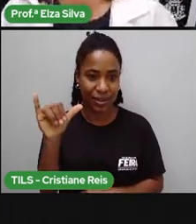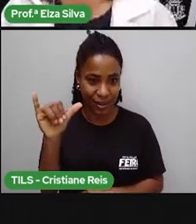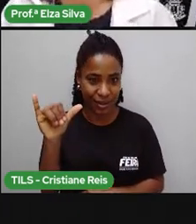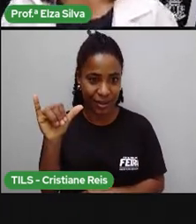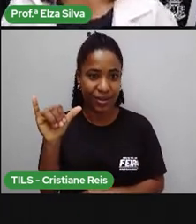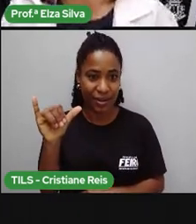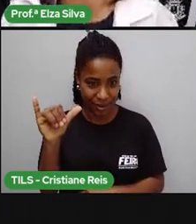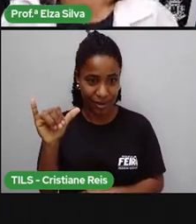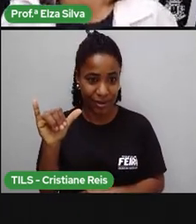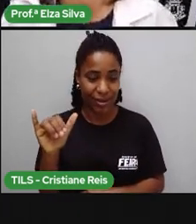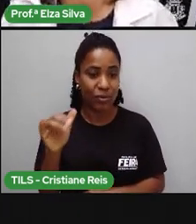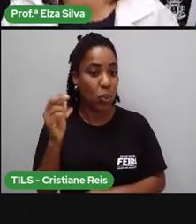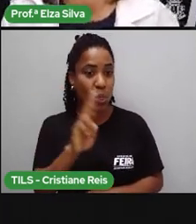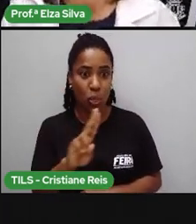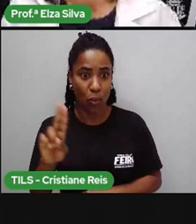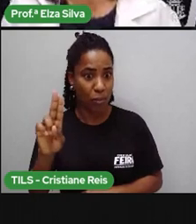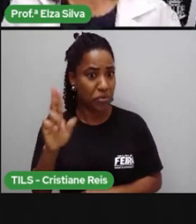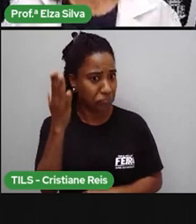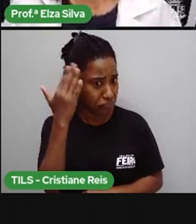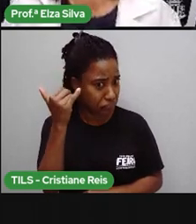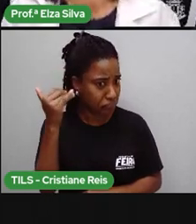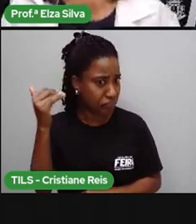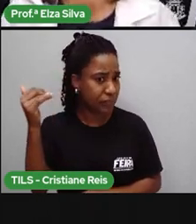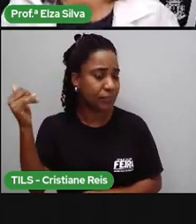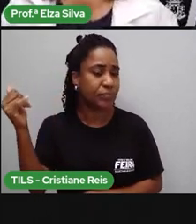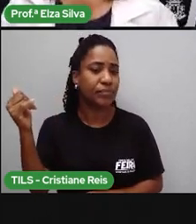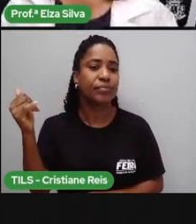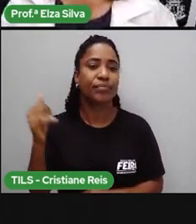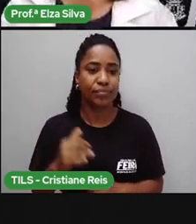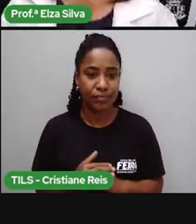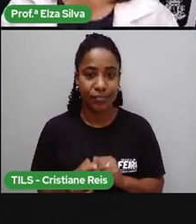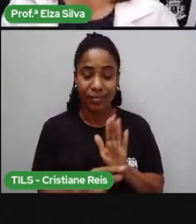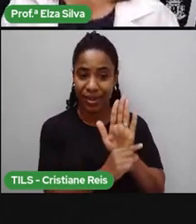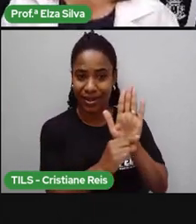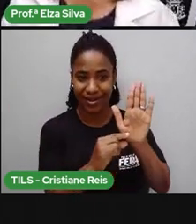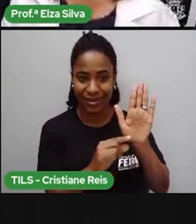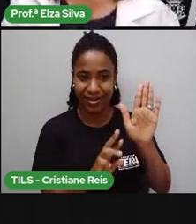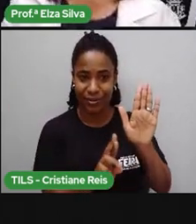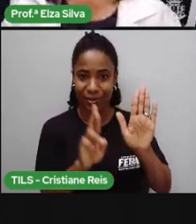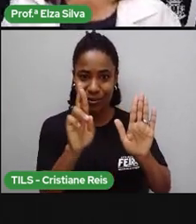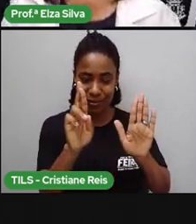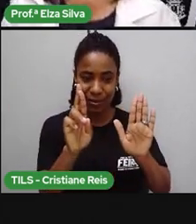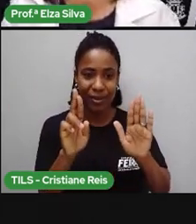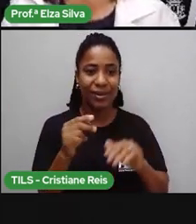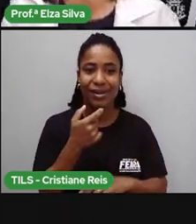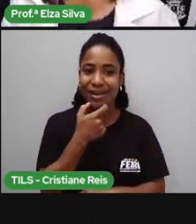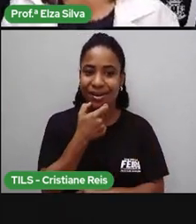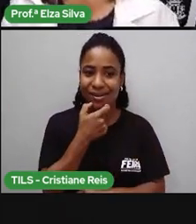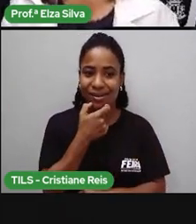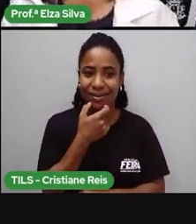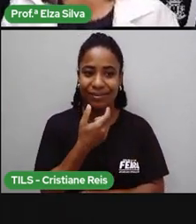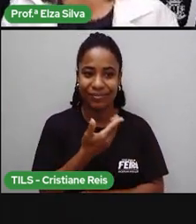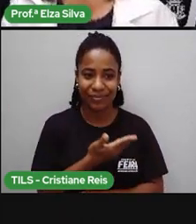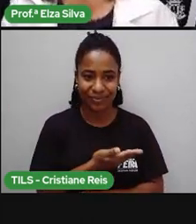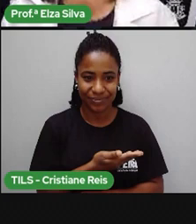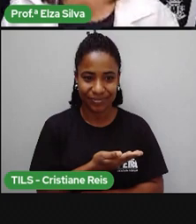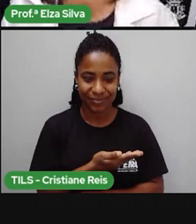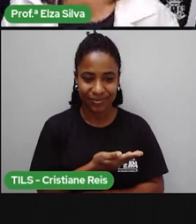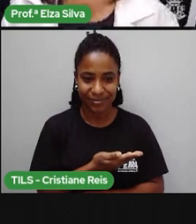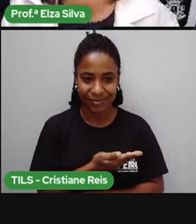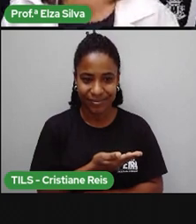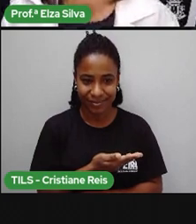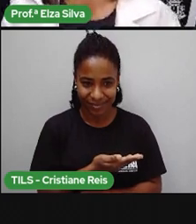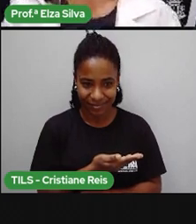no mundo artístico. Sani diz, Diversity is to know how to handle difference.